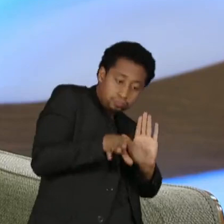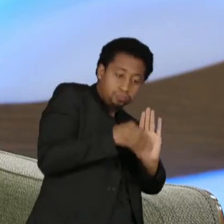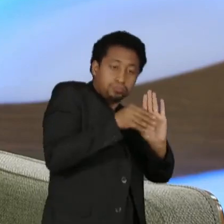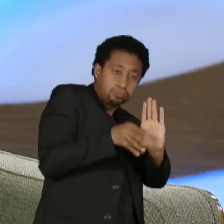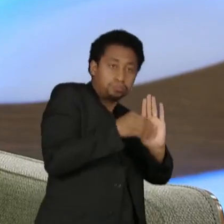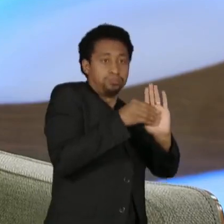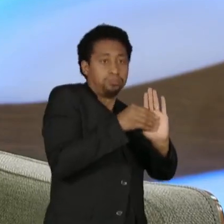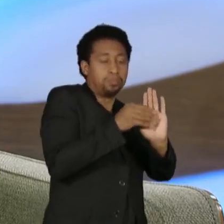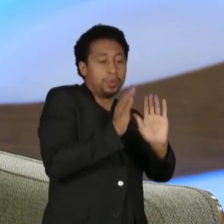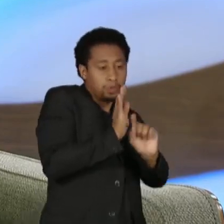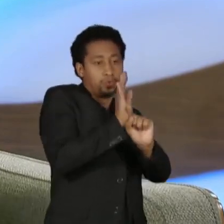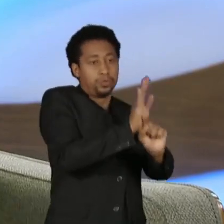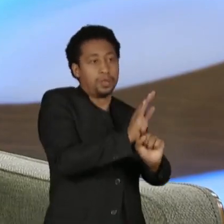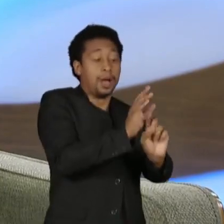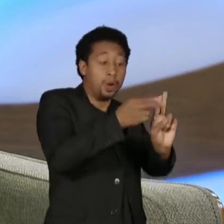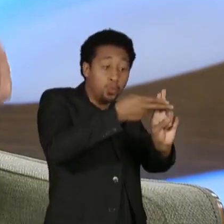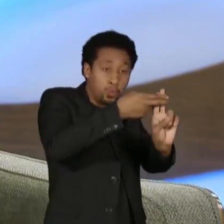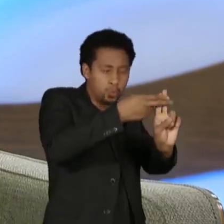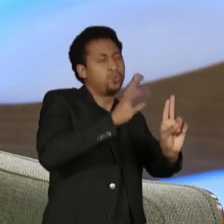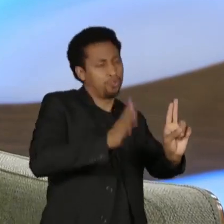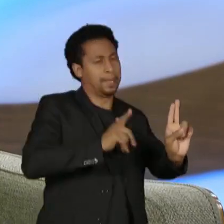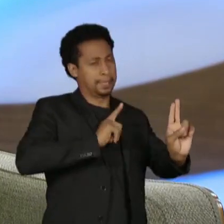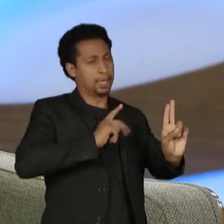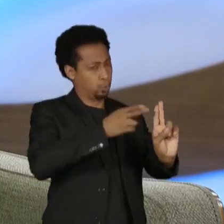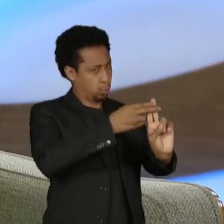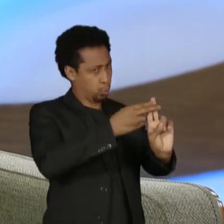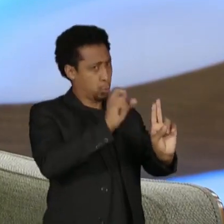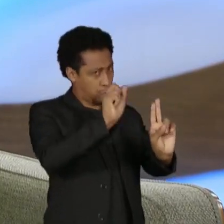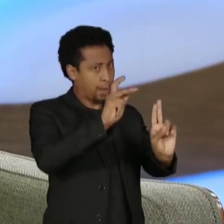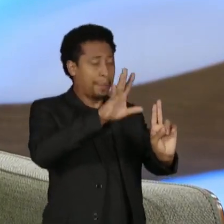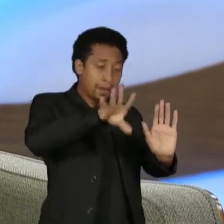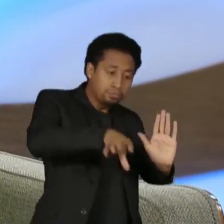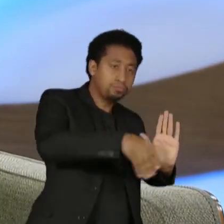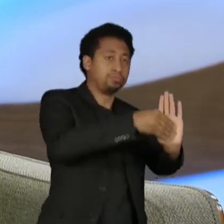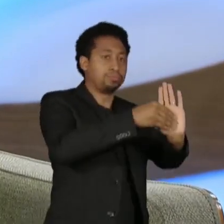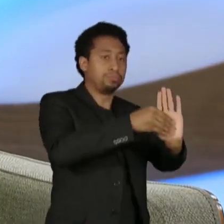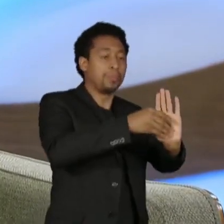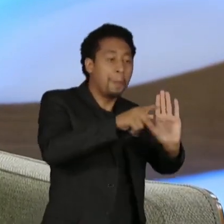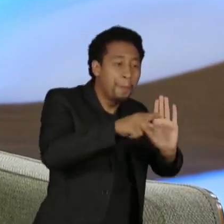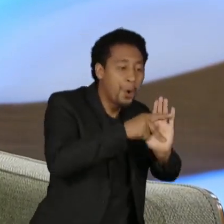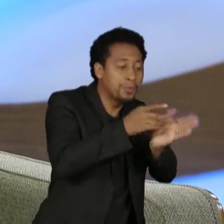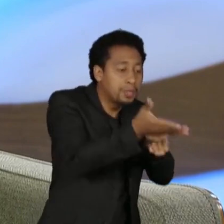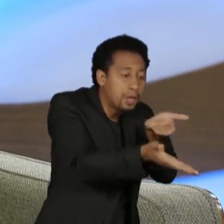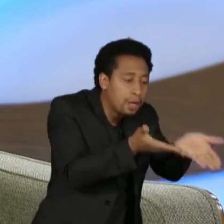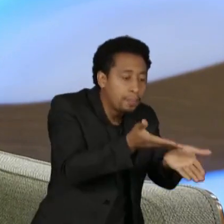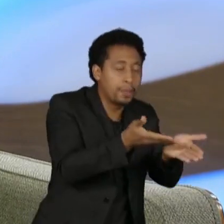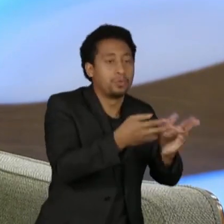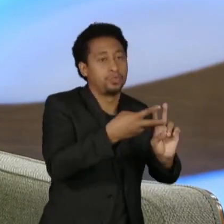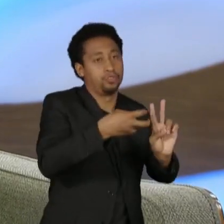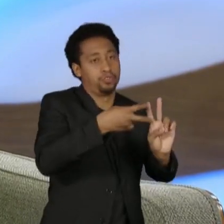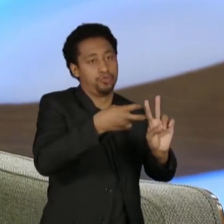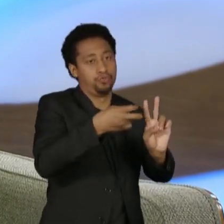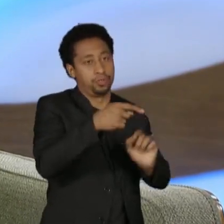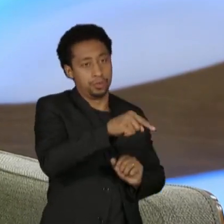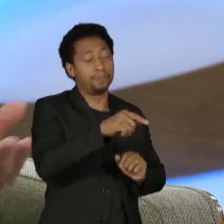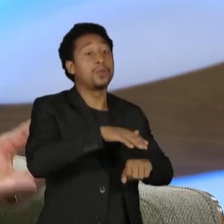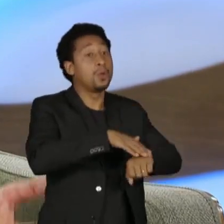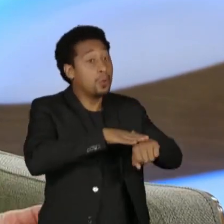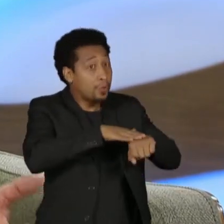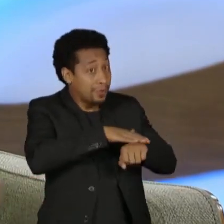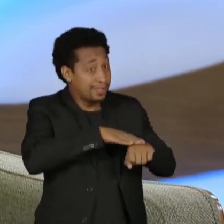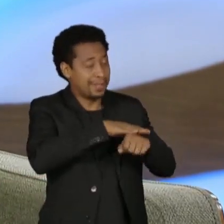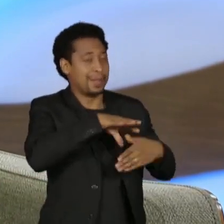Sistema Único de Saúde. Então, eu conversei com muitas lideranças indígenas. Nós temos uma liderança indígena nesta